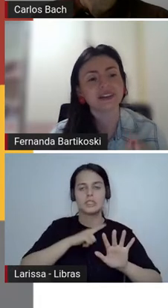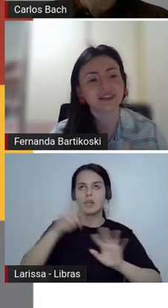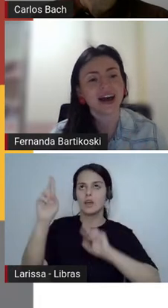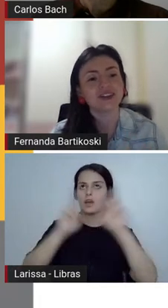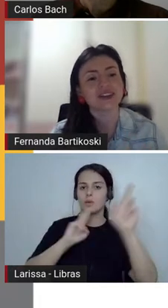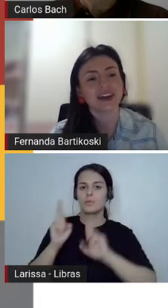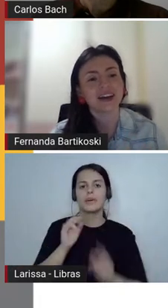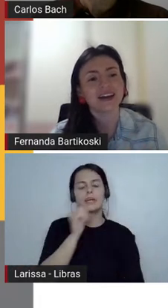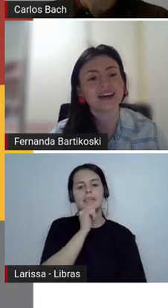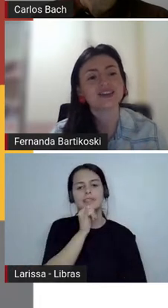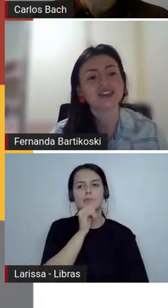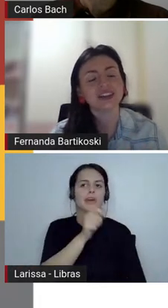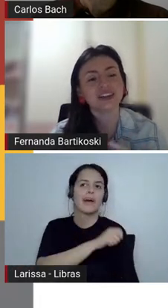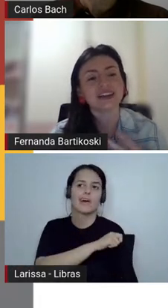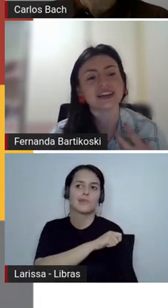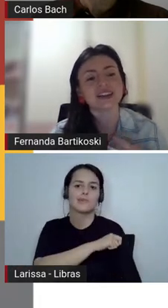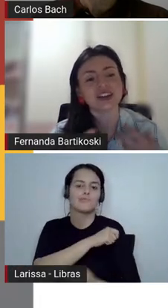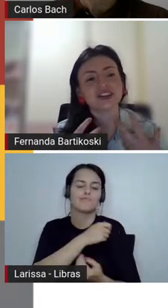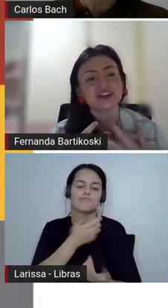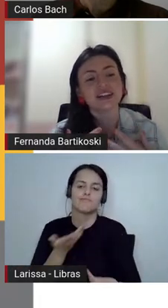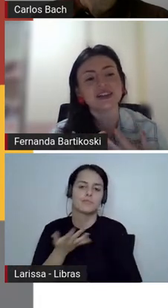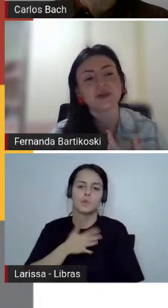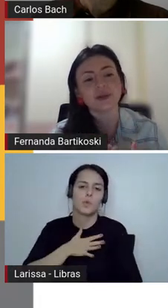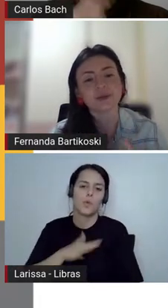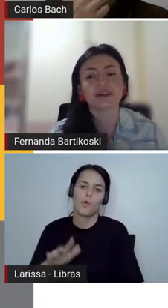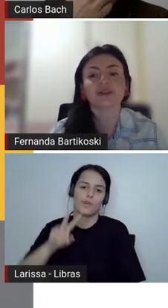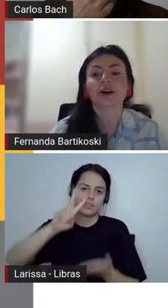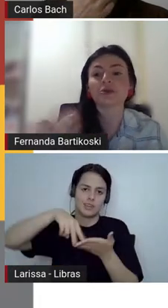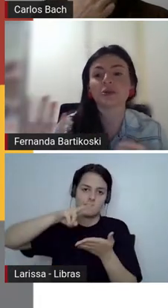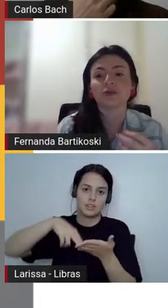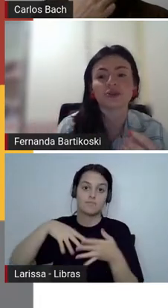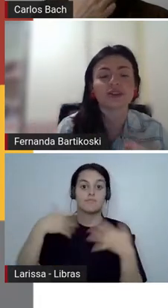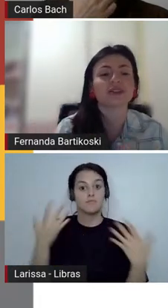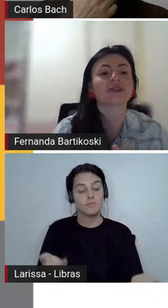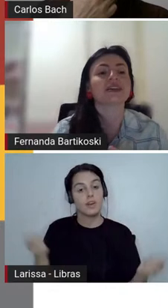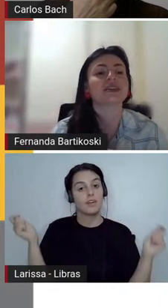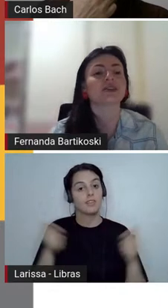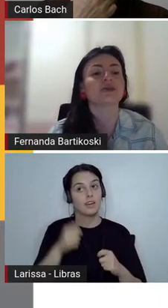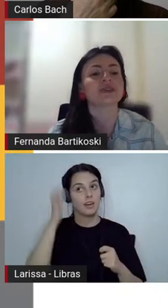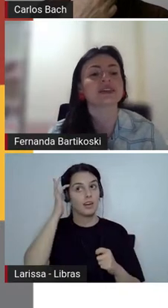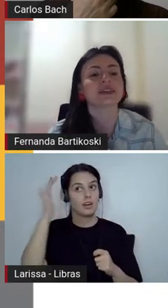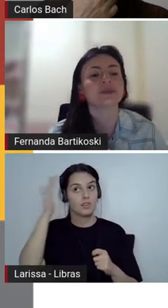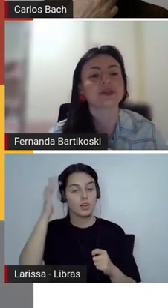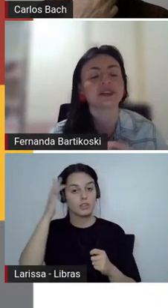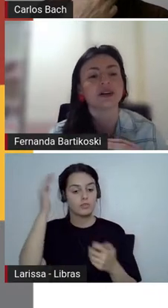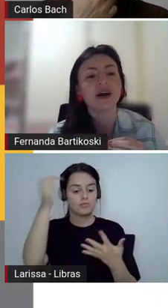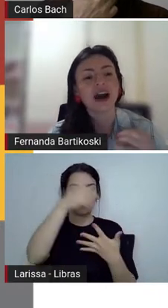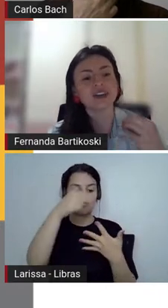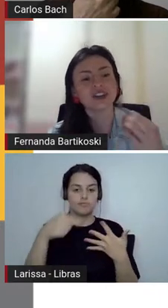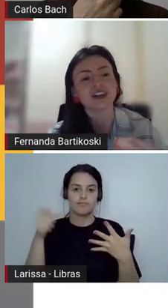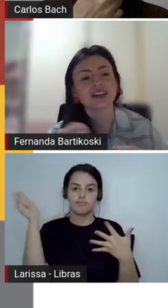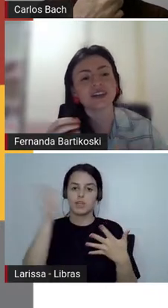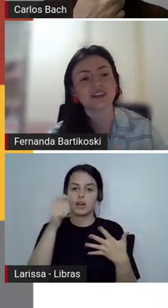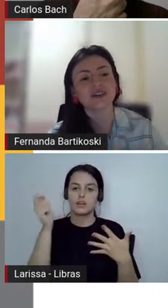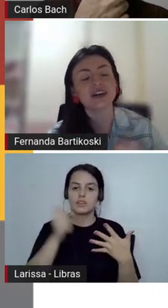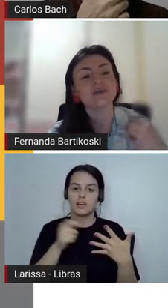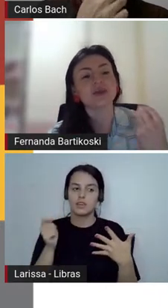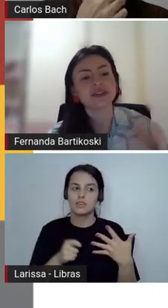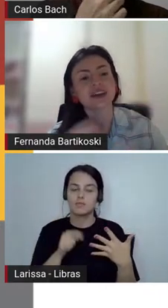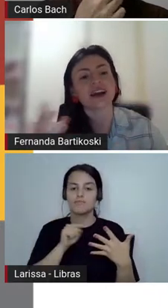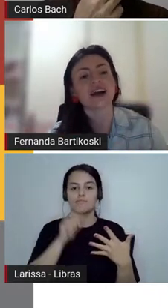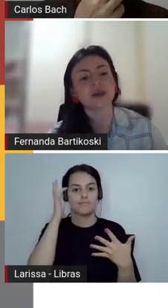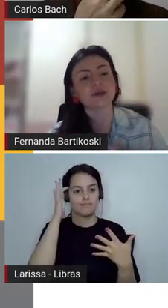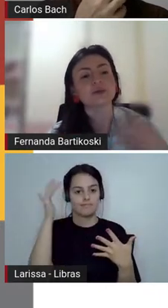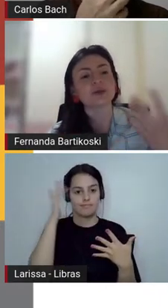em possibilidades, né, desse gosto, os professores estão trazendo alguns exemplos, então a gente está tentando